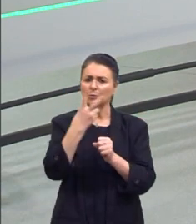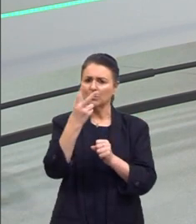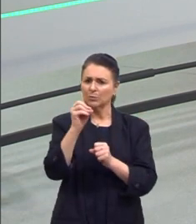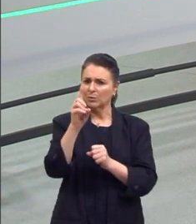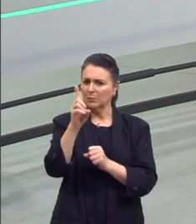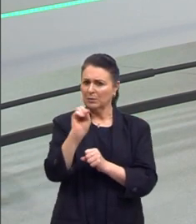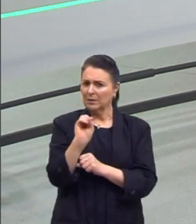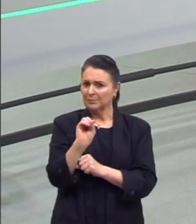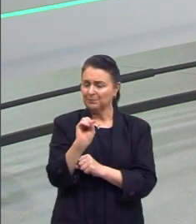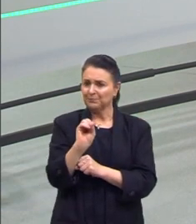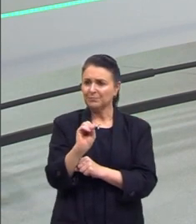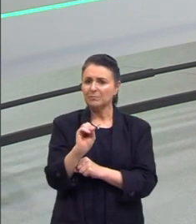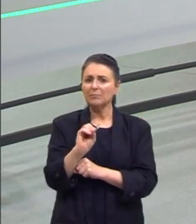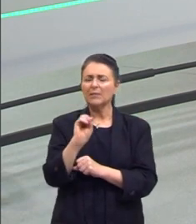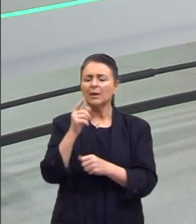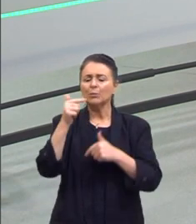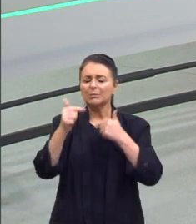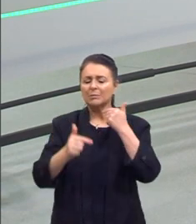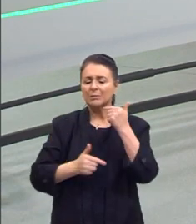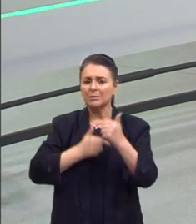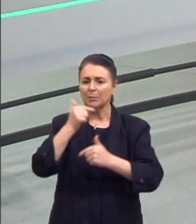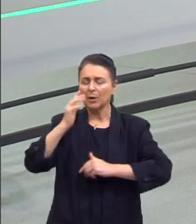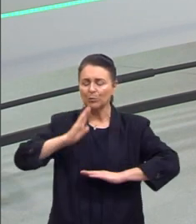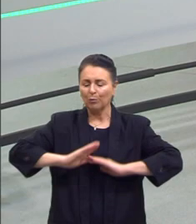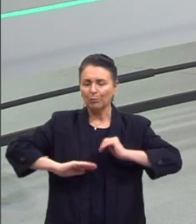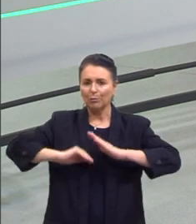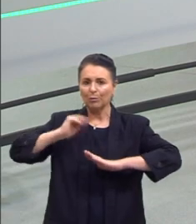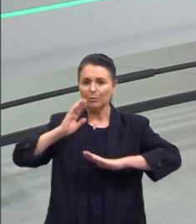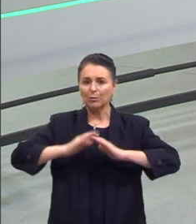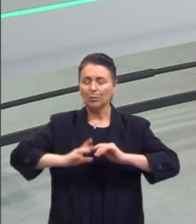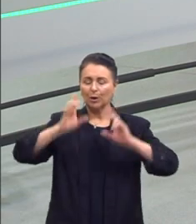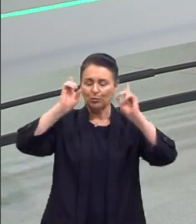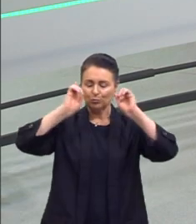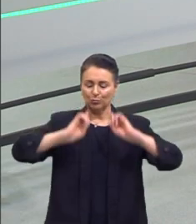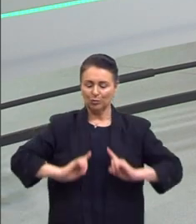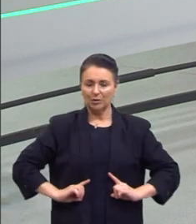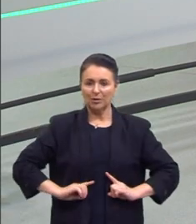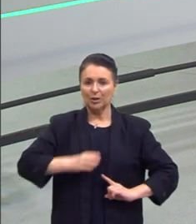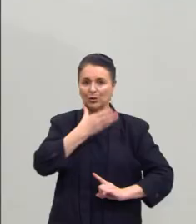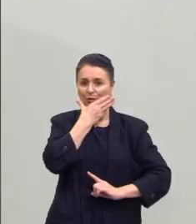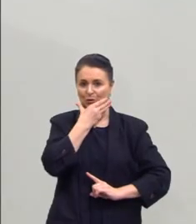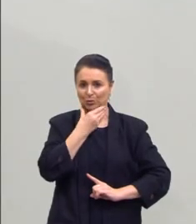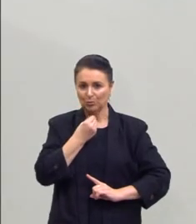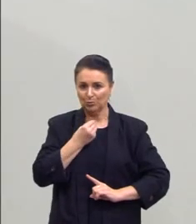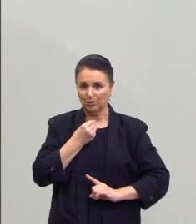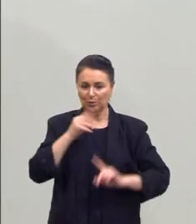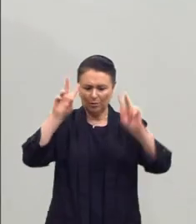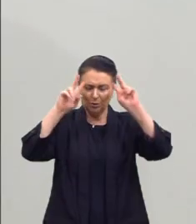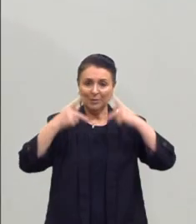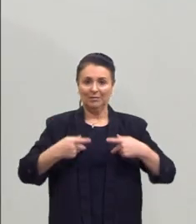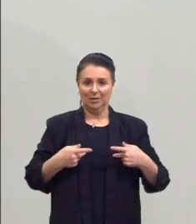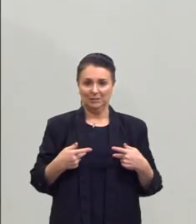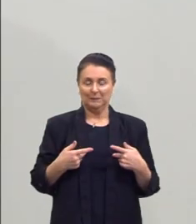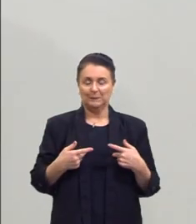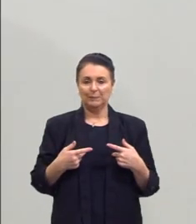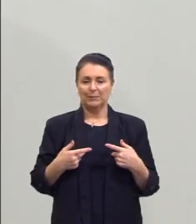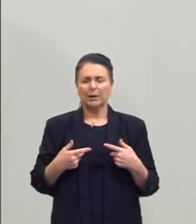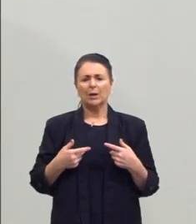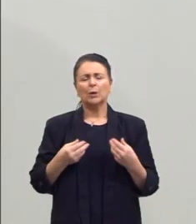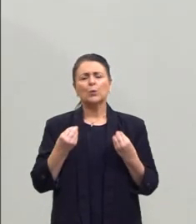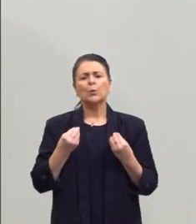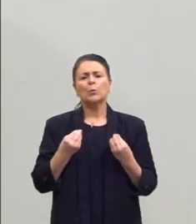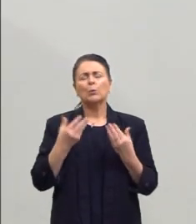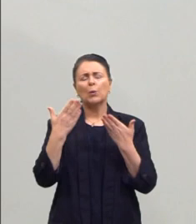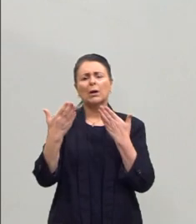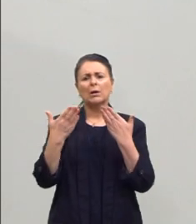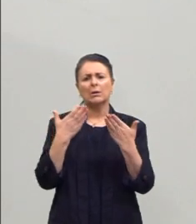Lucas? Isso mesmo. Sobre o trabalho na construção da dignidade do homem. Como é que a gente poderia analisar esse tema